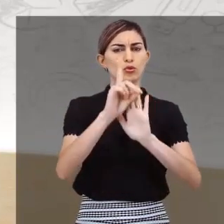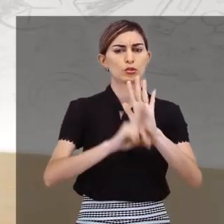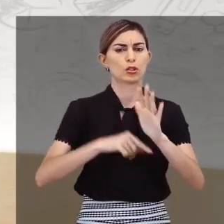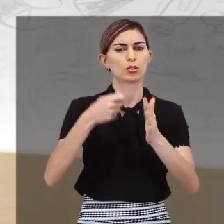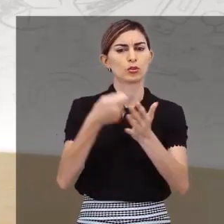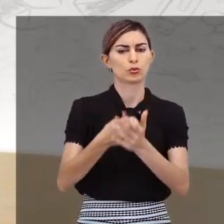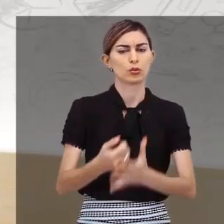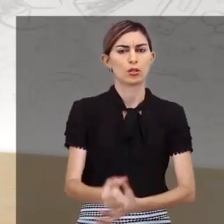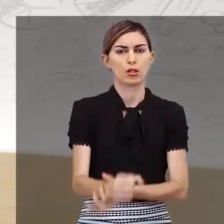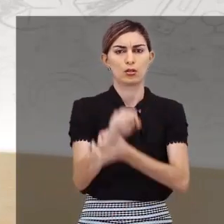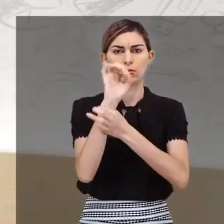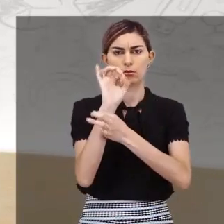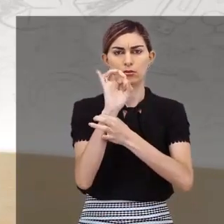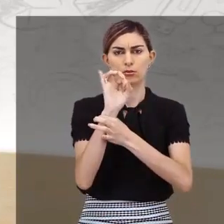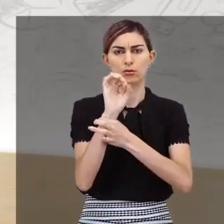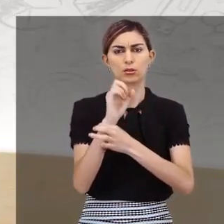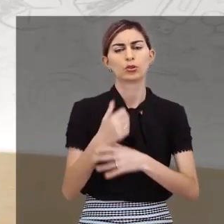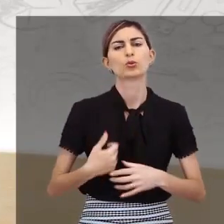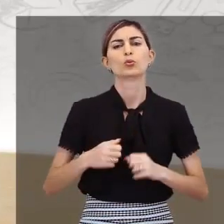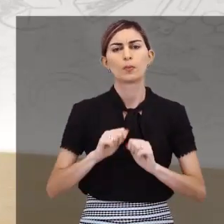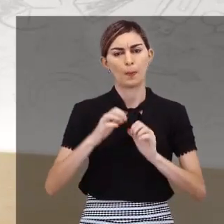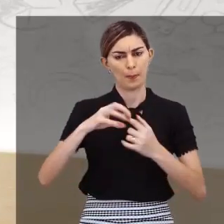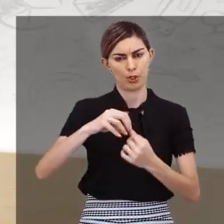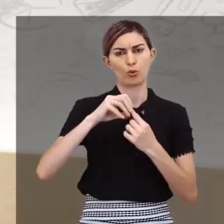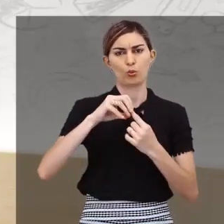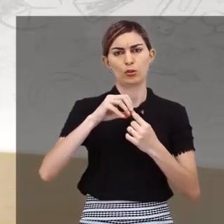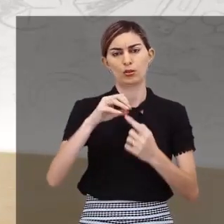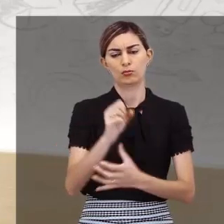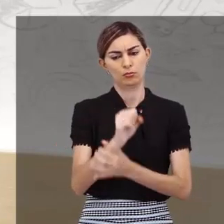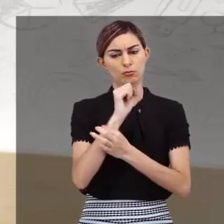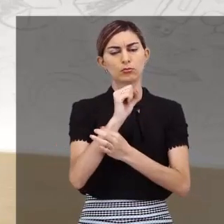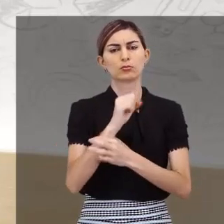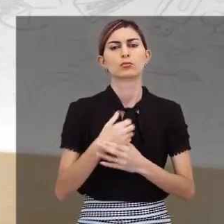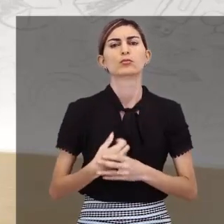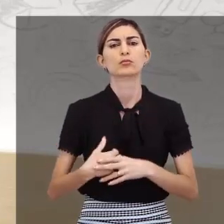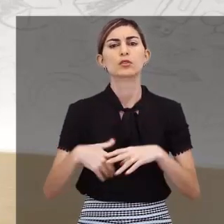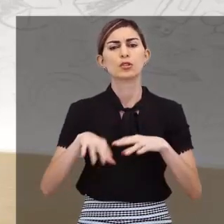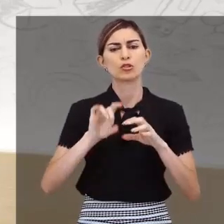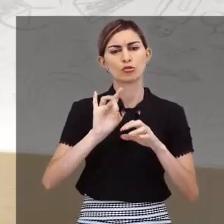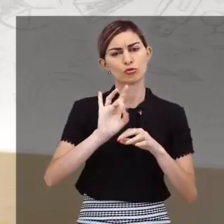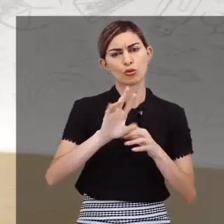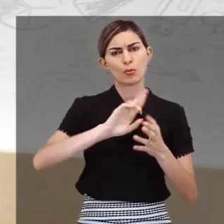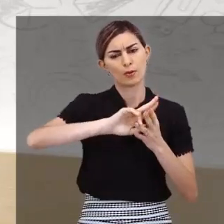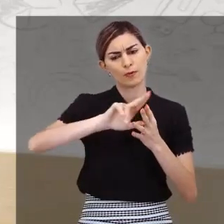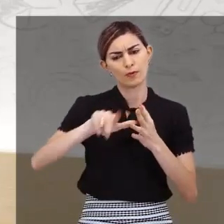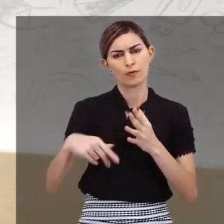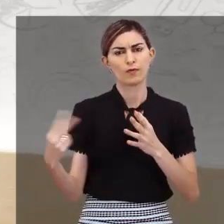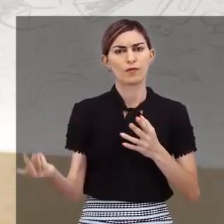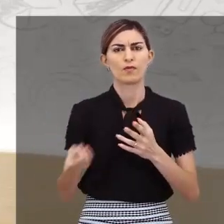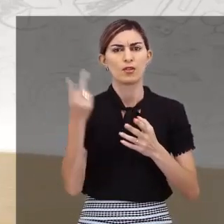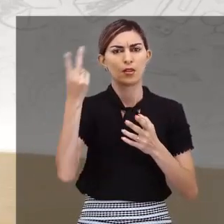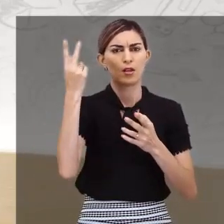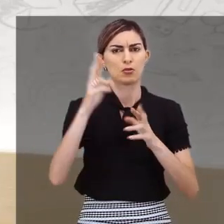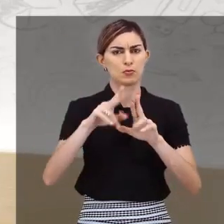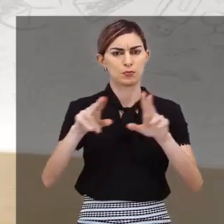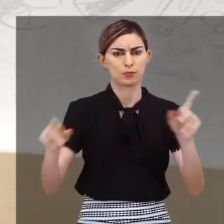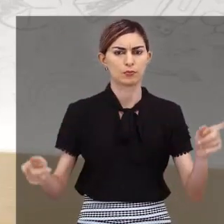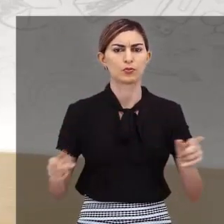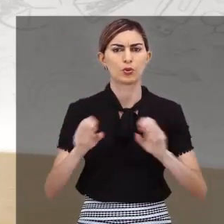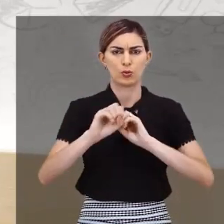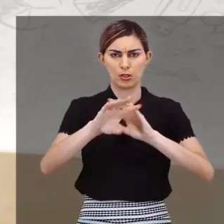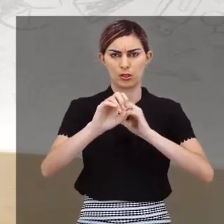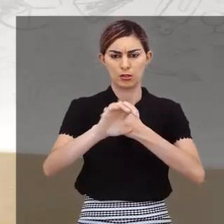garantidos com absoluta prioridade. Sobre as vantagens e potencialidades da educação à